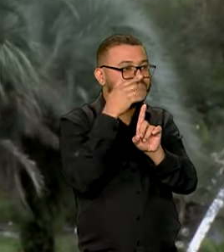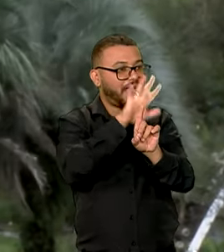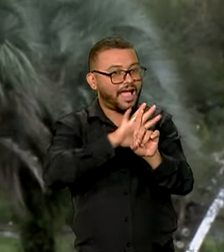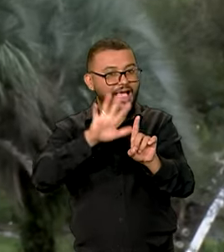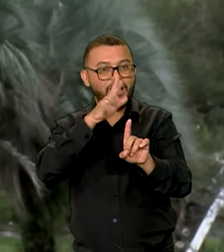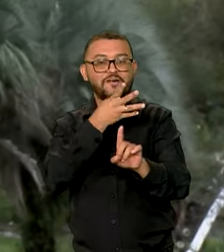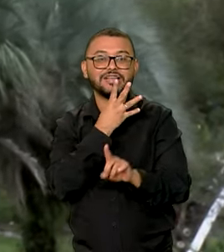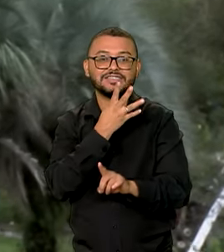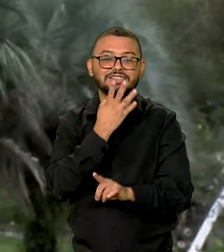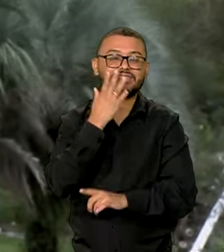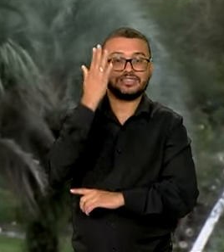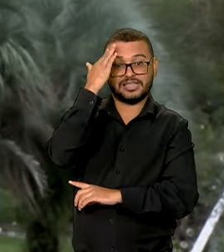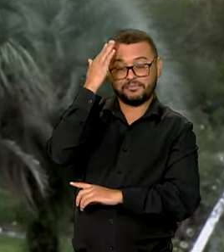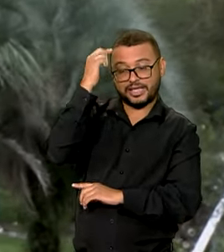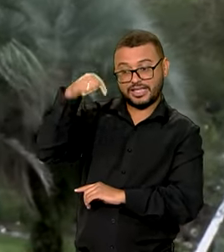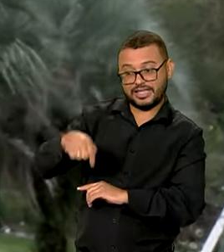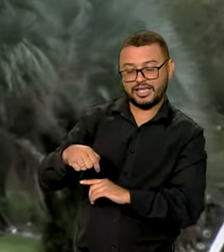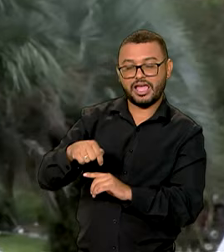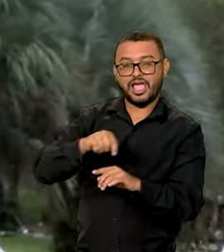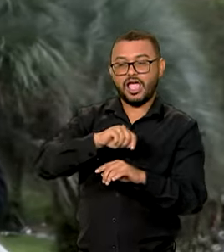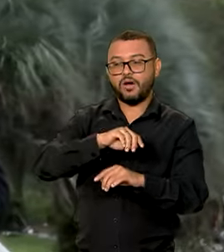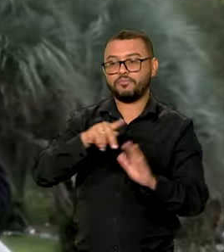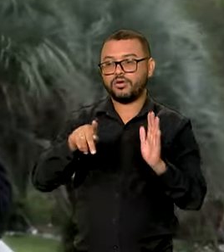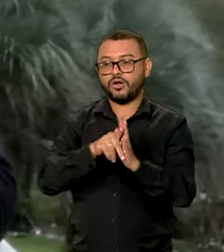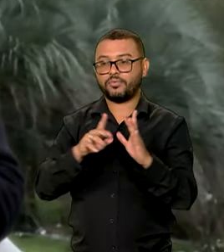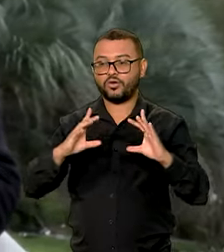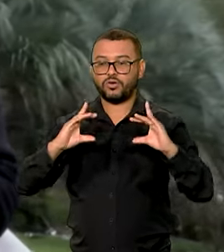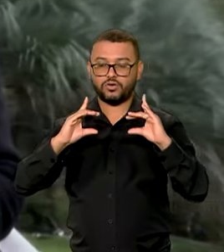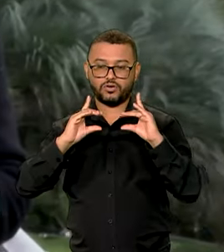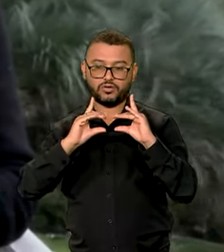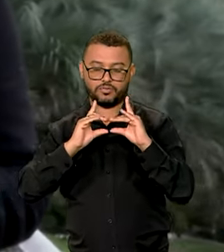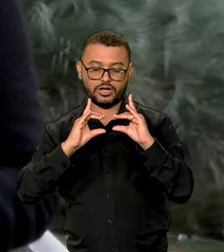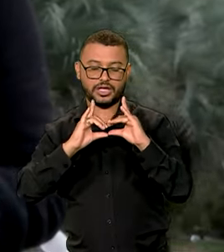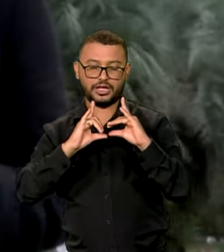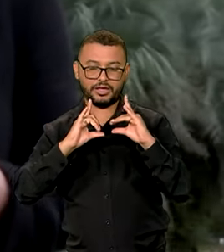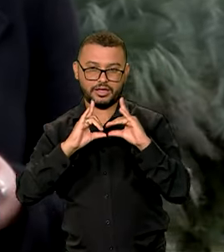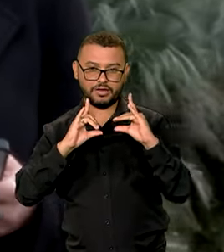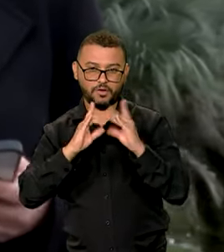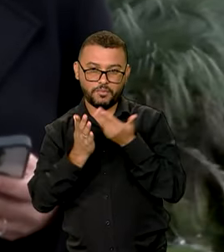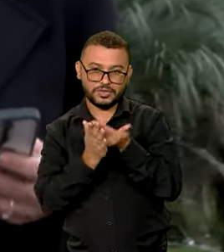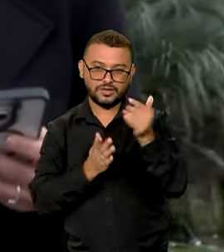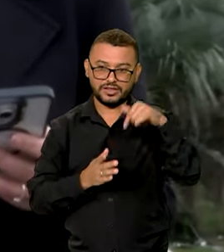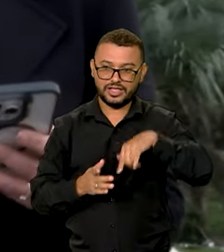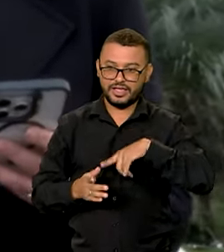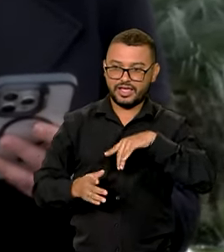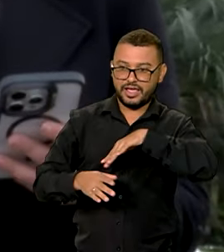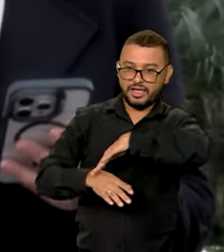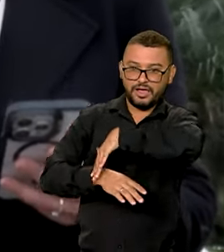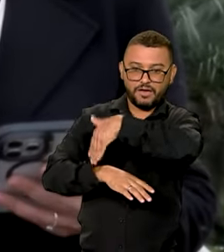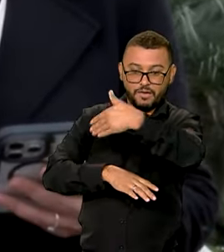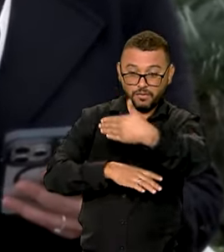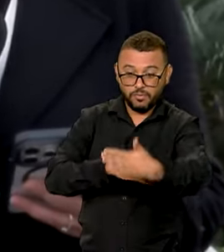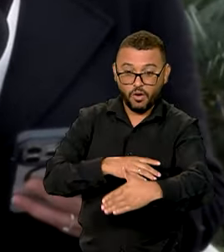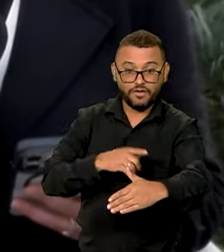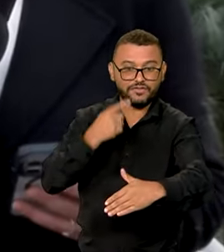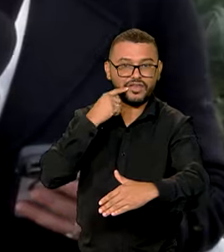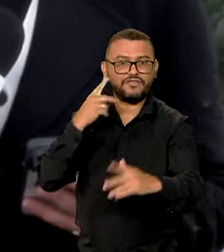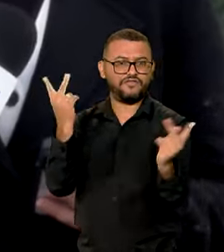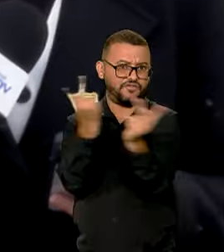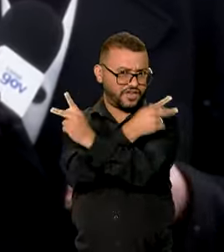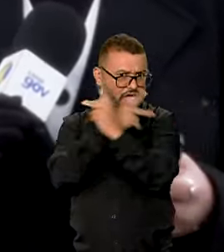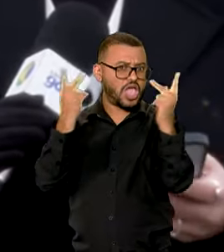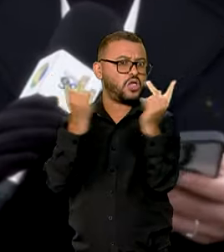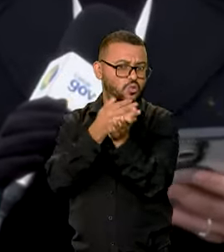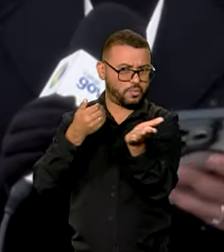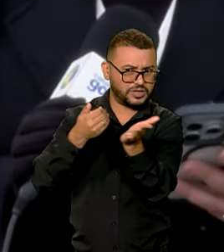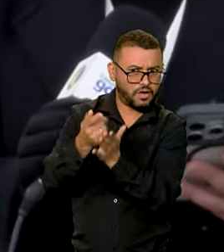está em frente ao Guaíba, no Morro Santa Tereza. Essa noite começou uma ventania muito forte aqui na região. Há, inclusive,